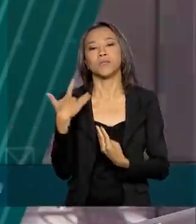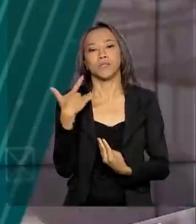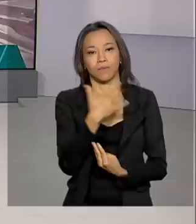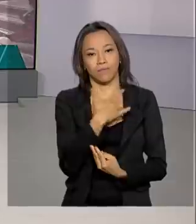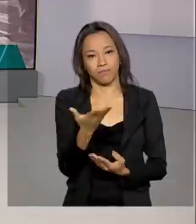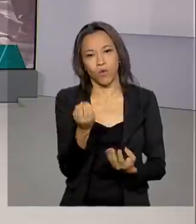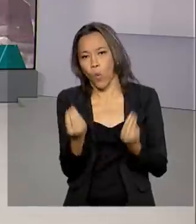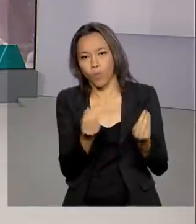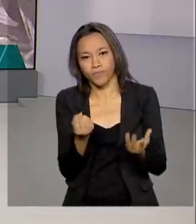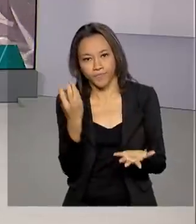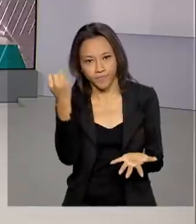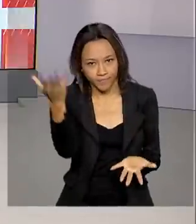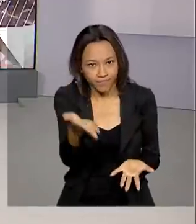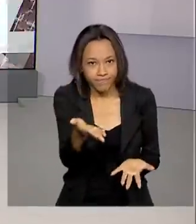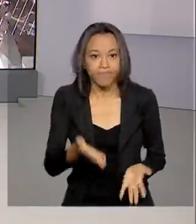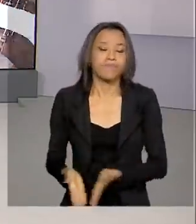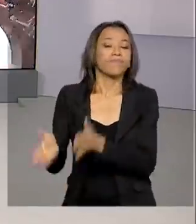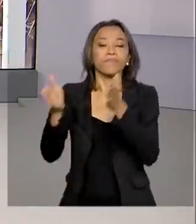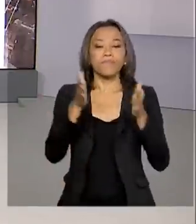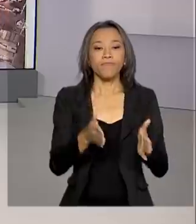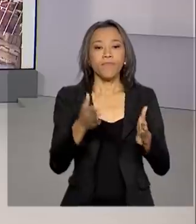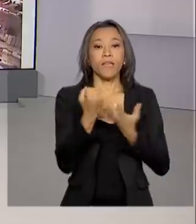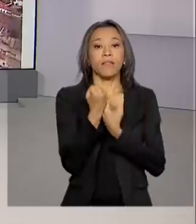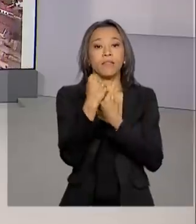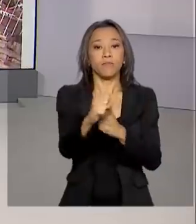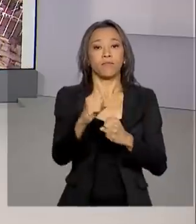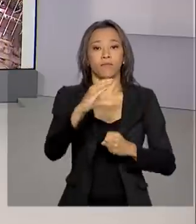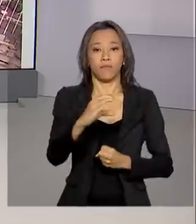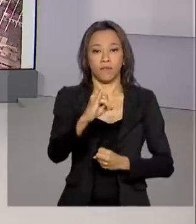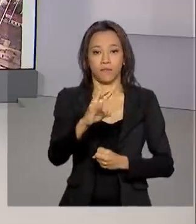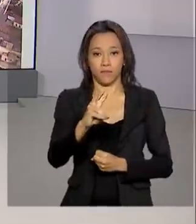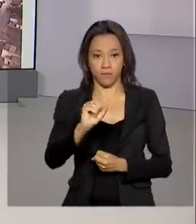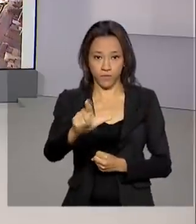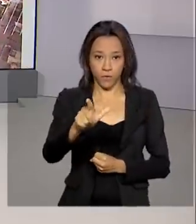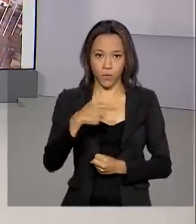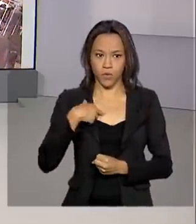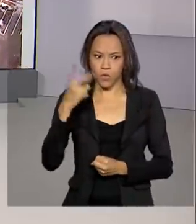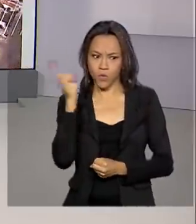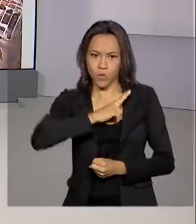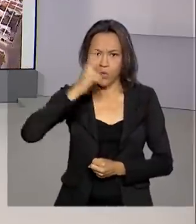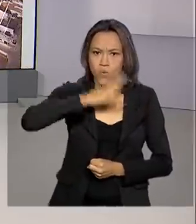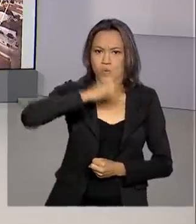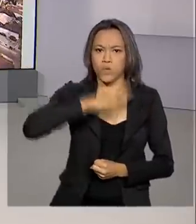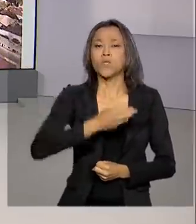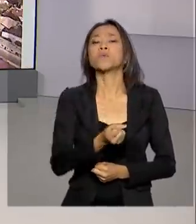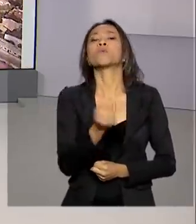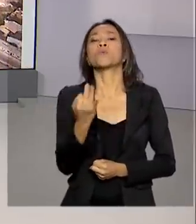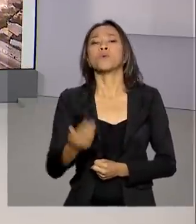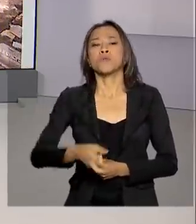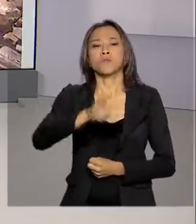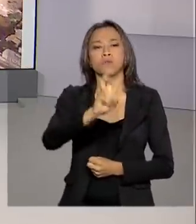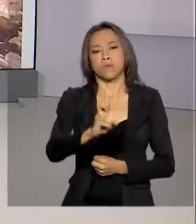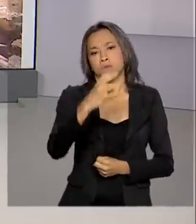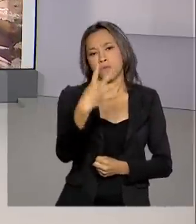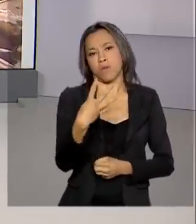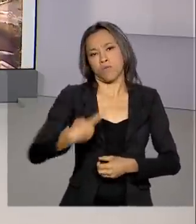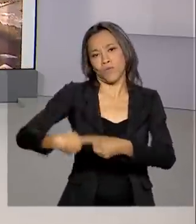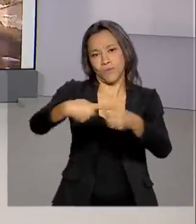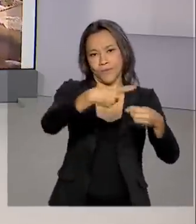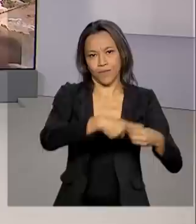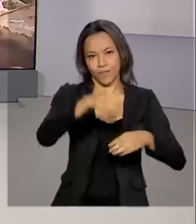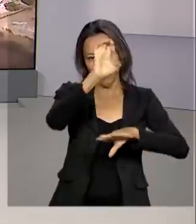viagem. A Defesa Civil reconheceu situação de emergência em mais 54 municípios de Minas Gerais